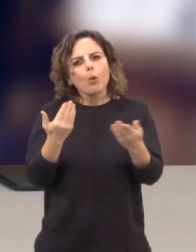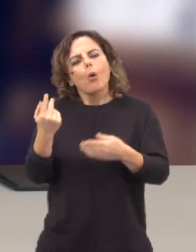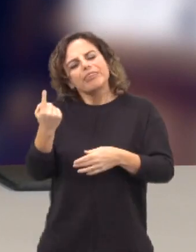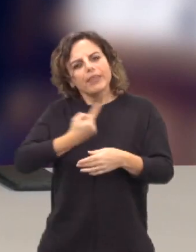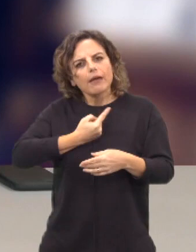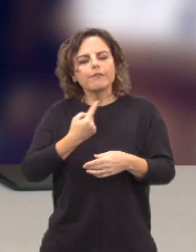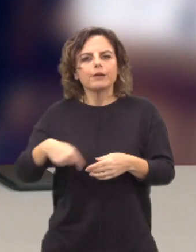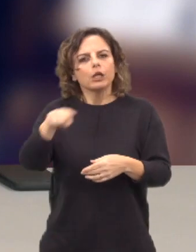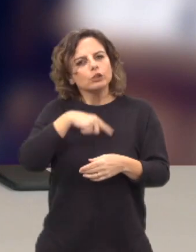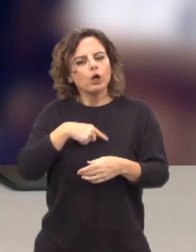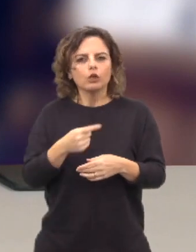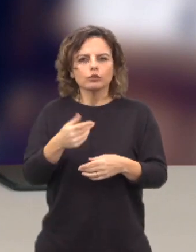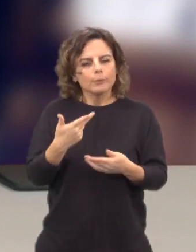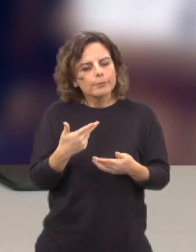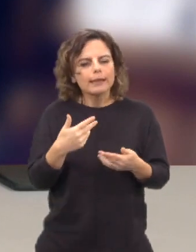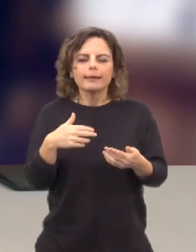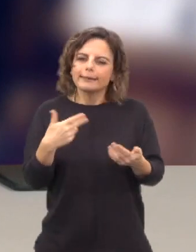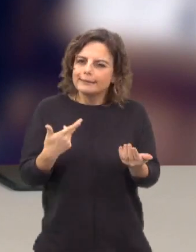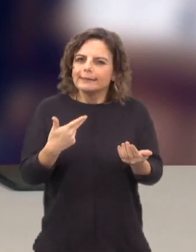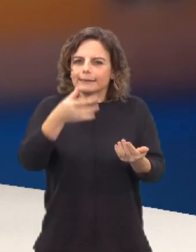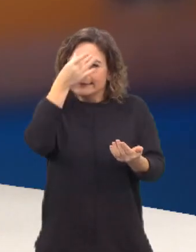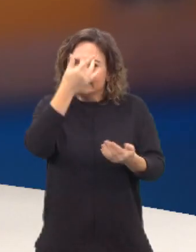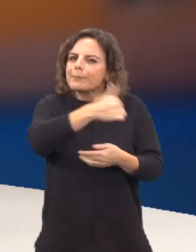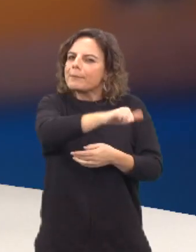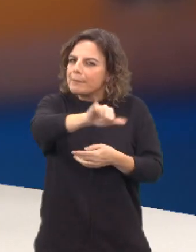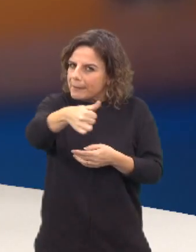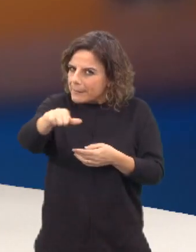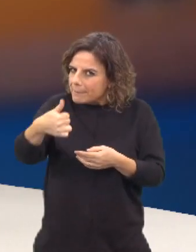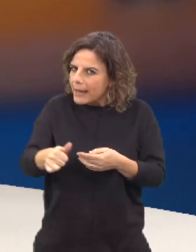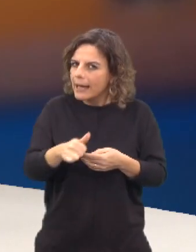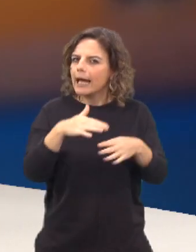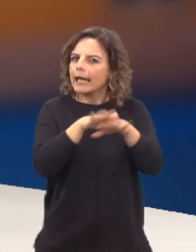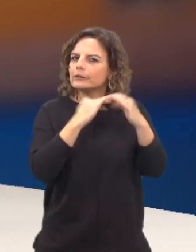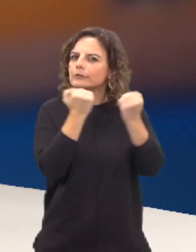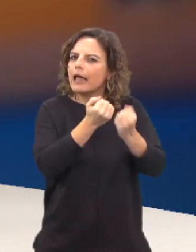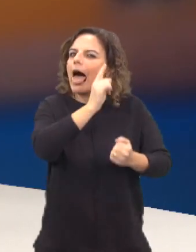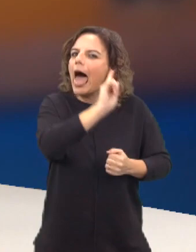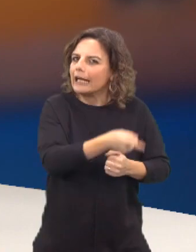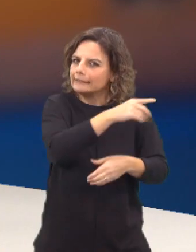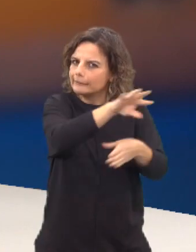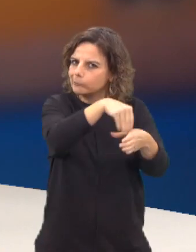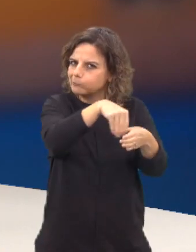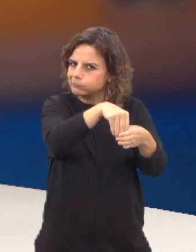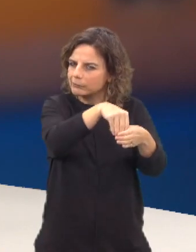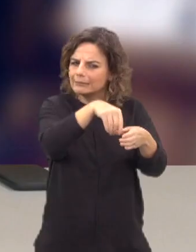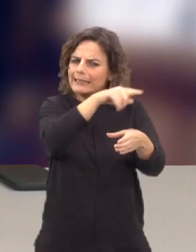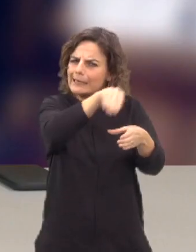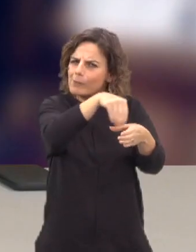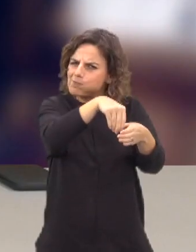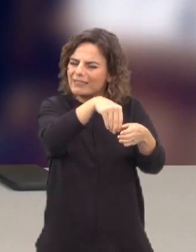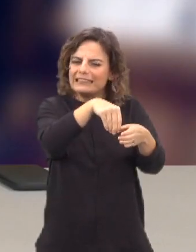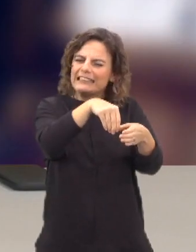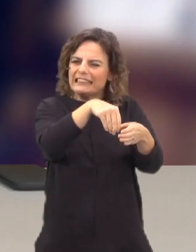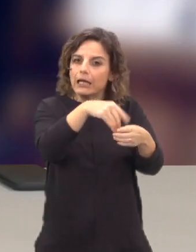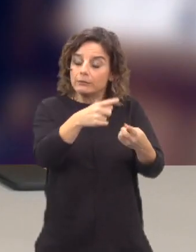deveremos ter um sentido muito crítico daquilo que circula nas redes sociais. E, de facto, o circulo é, muitas vezes,